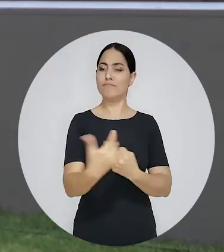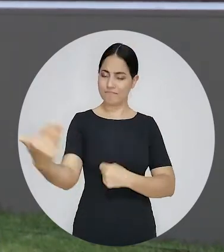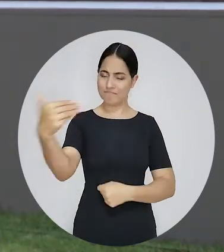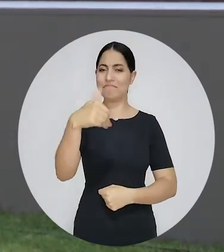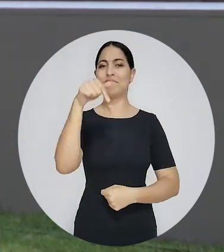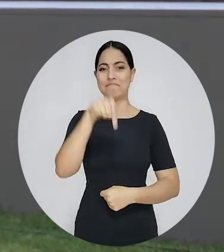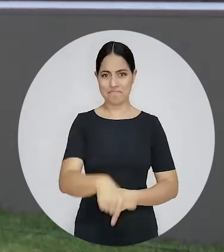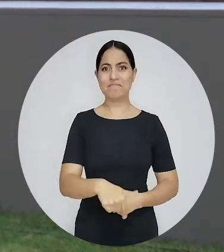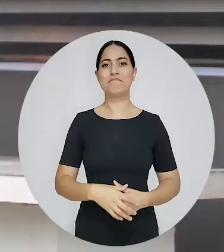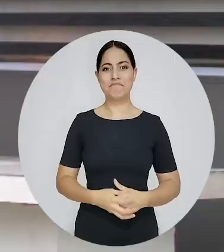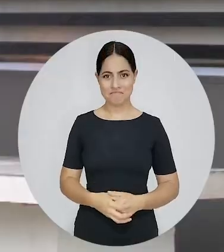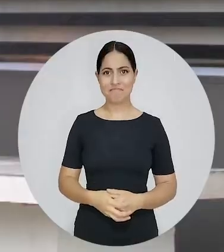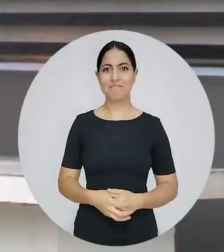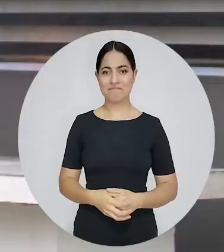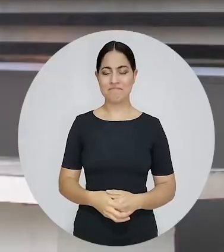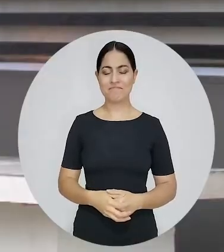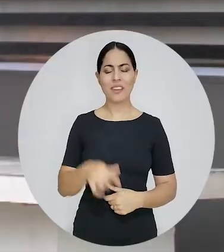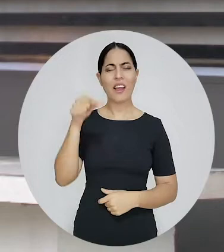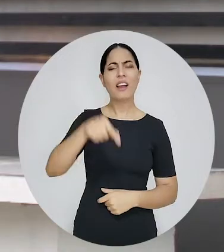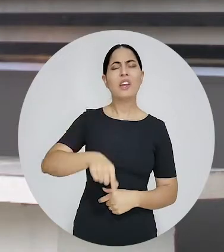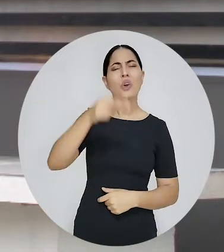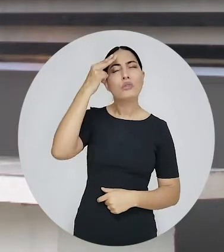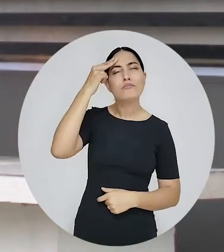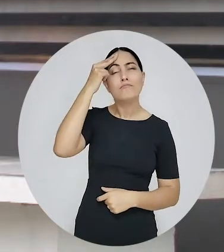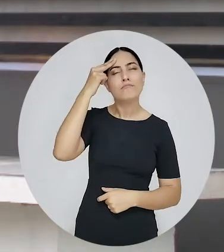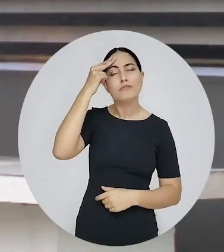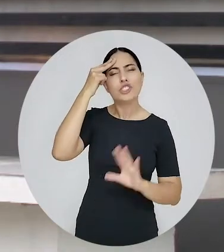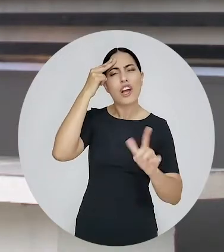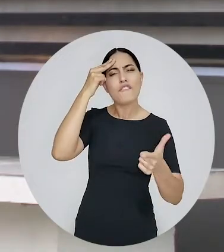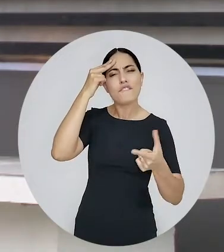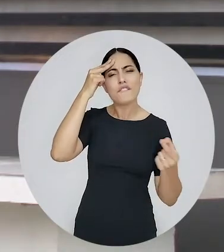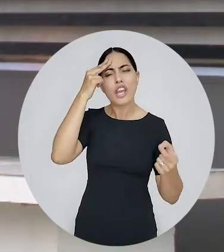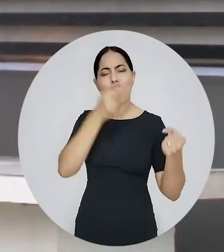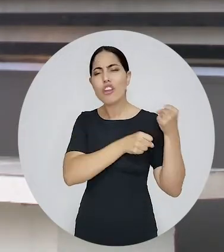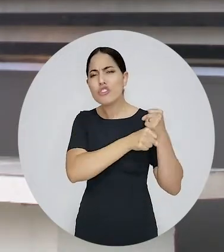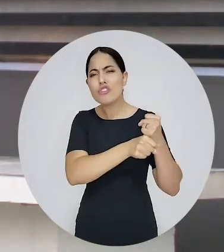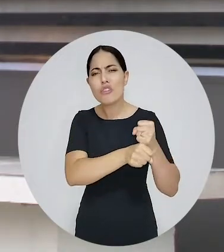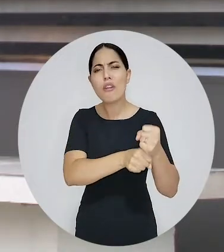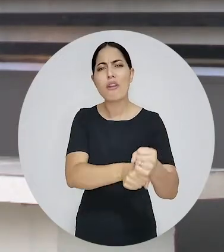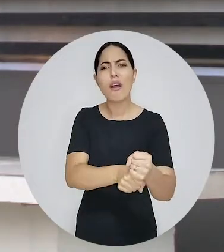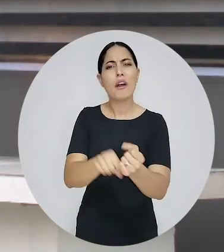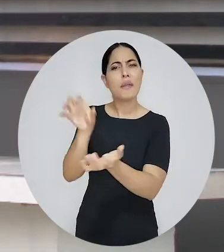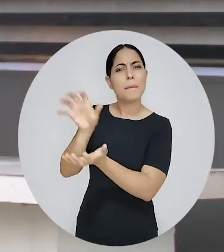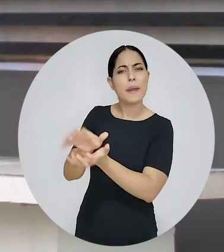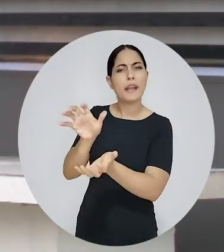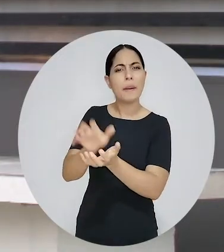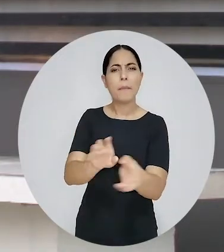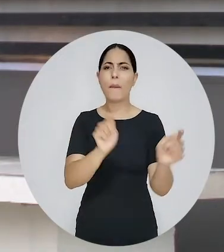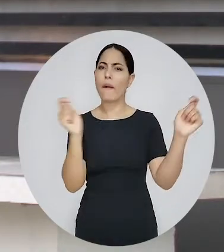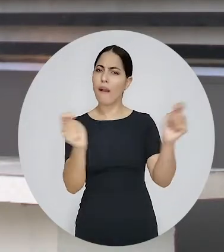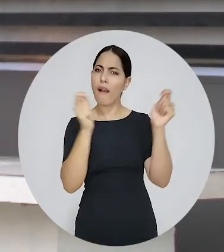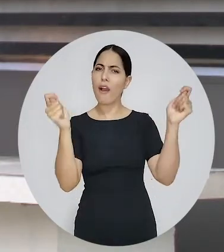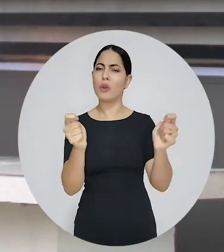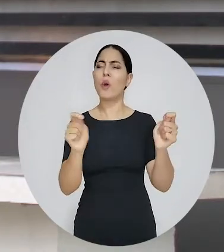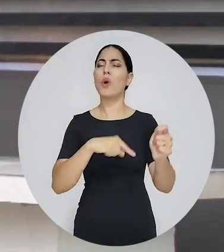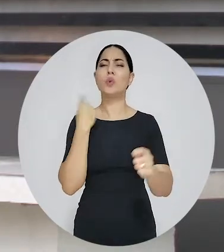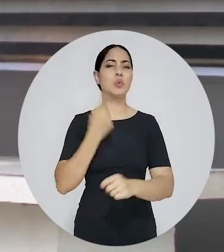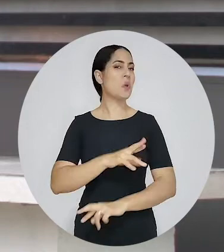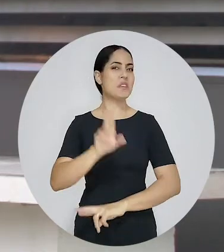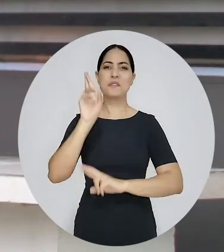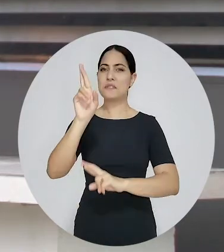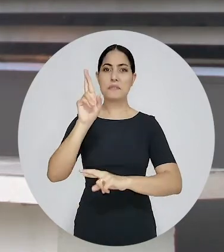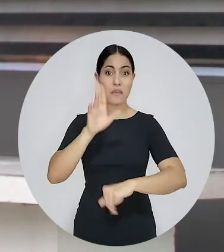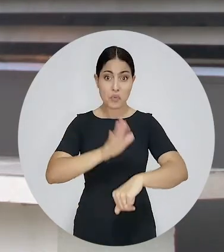e precisa da UAB. Essa aqui é a concretização de um sonho de 20 anos, da advocacia de Pernambucana, da advocacia de Caruaru e de toda a região.